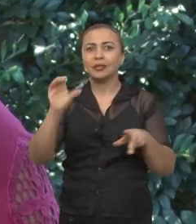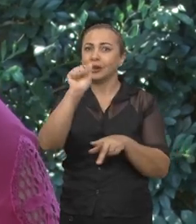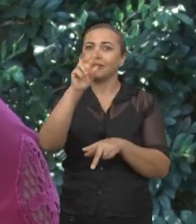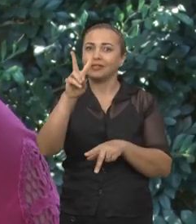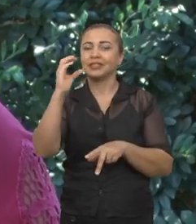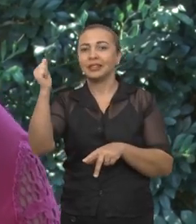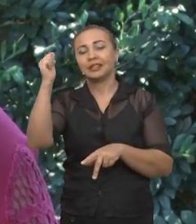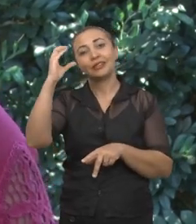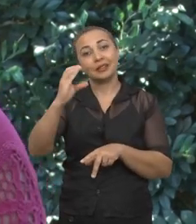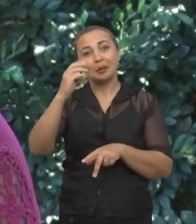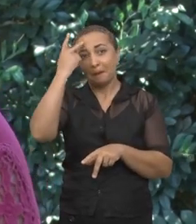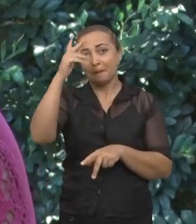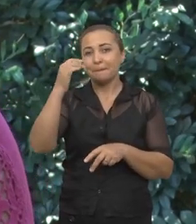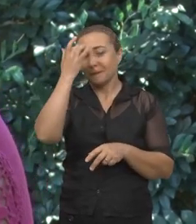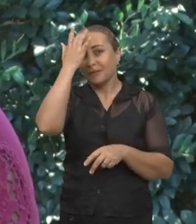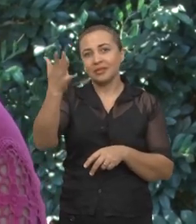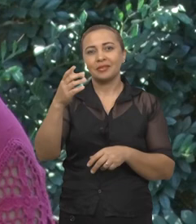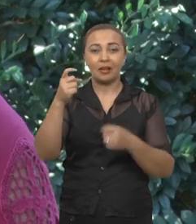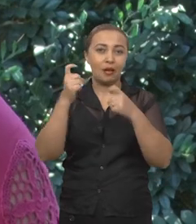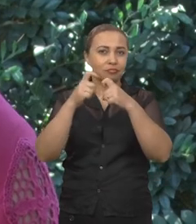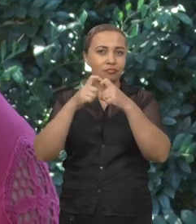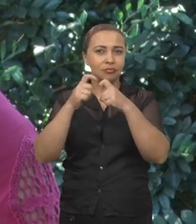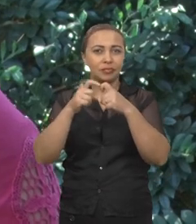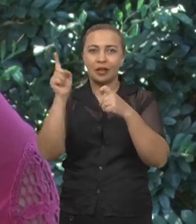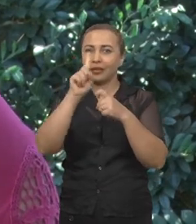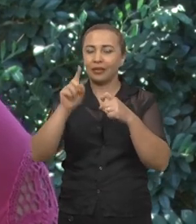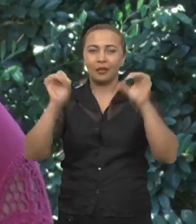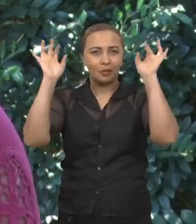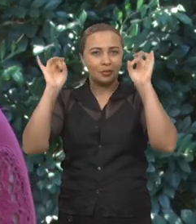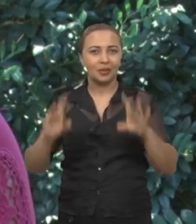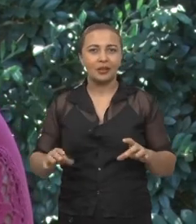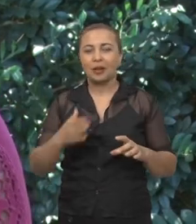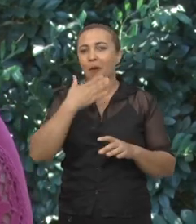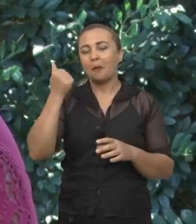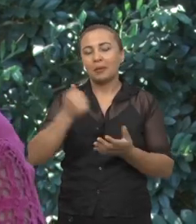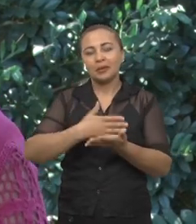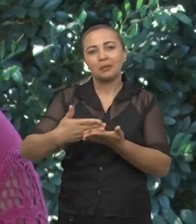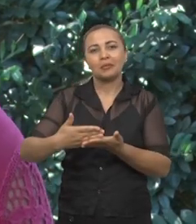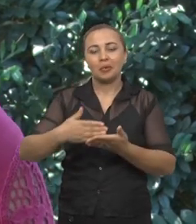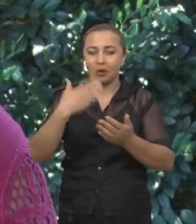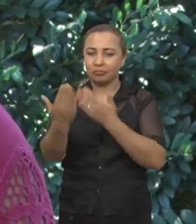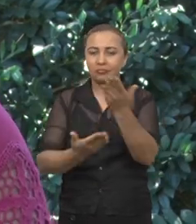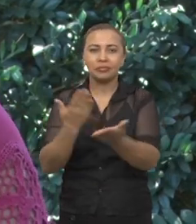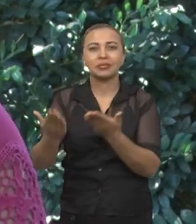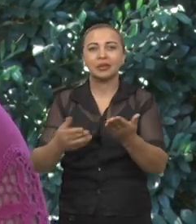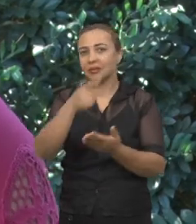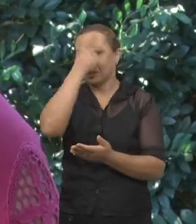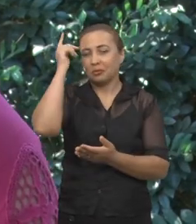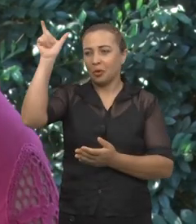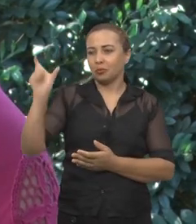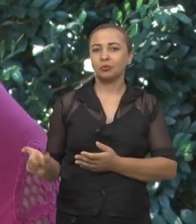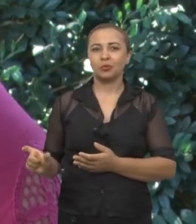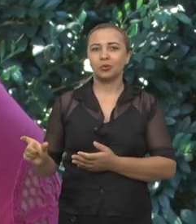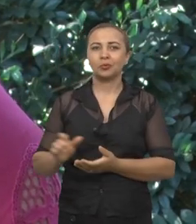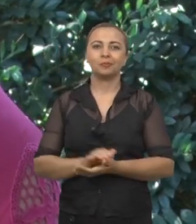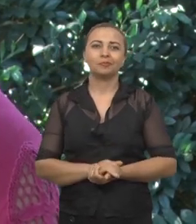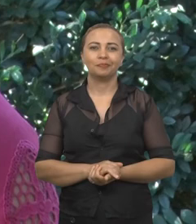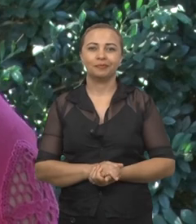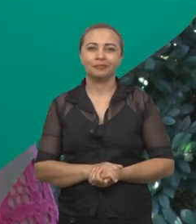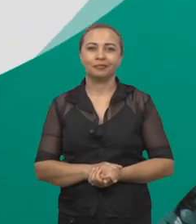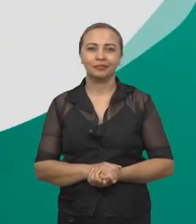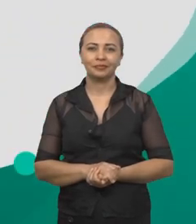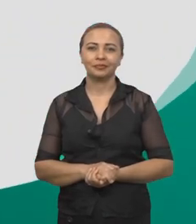Tudo para facilitar para os médicos não especialistas iniciarem o melhor tratamento para o paciente no menor espaço de tempo.